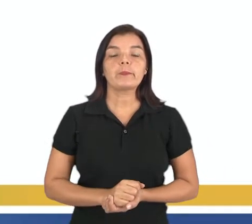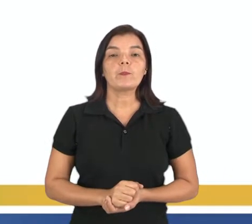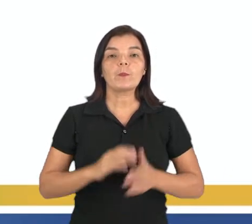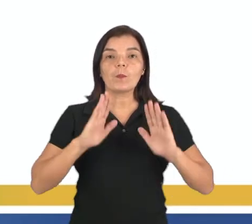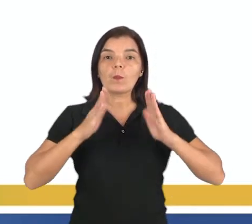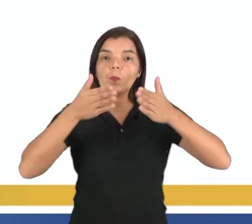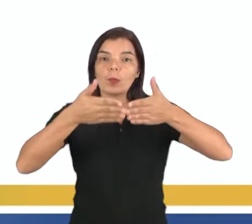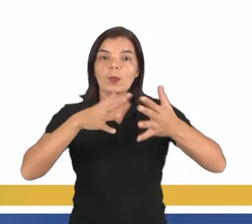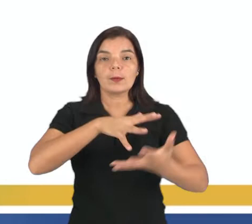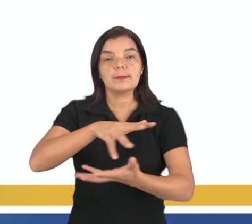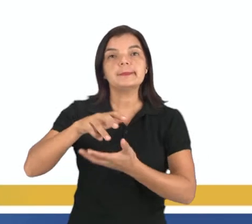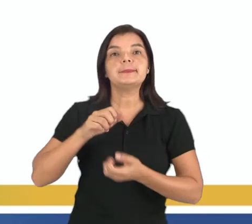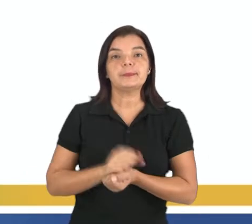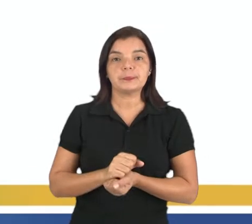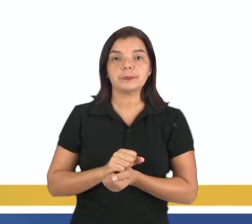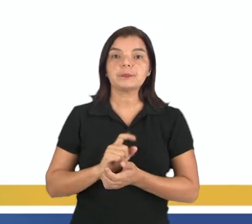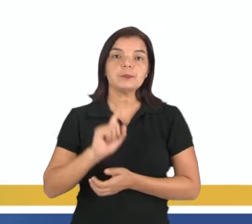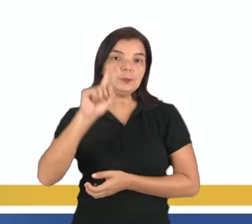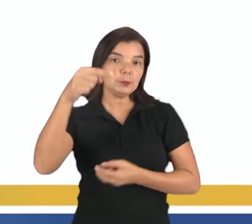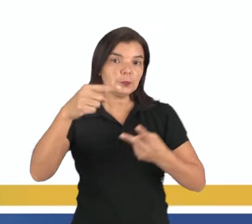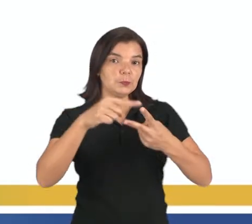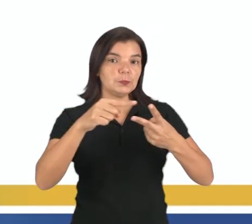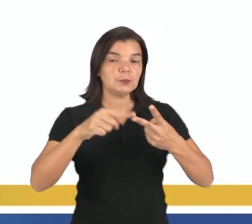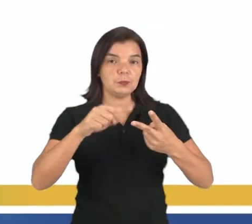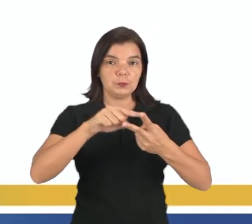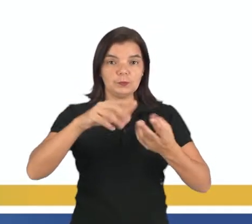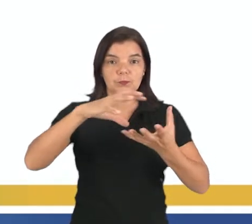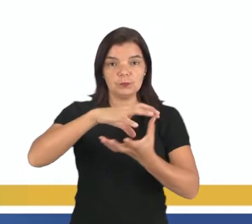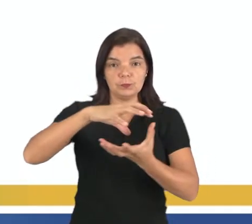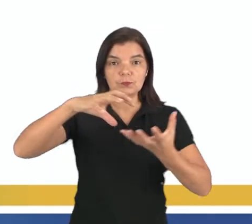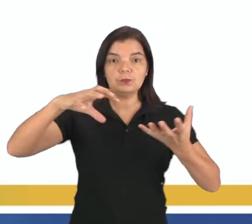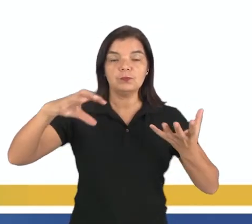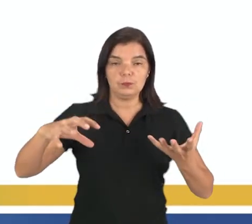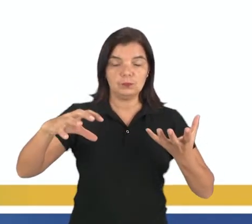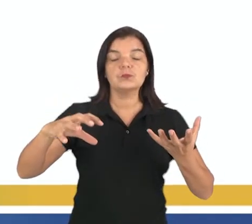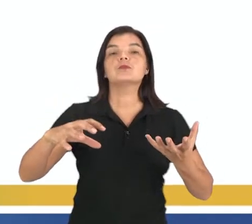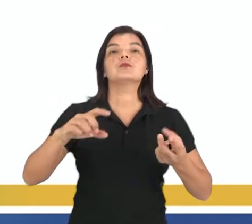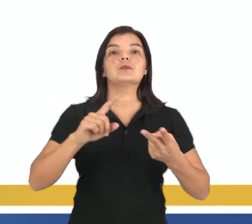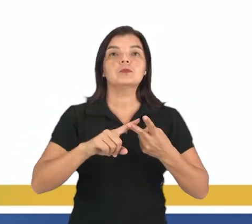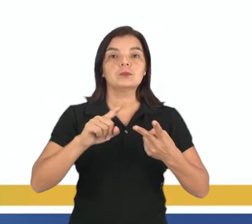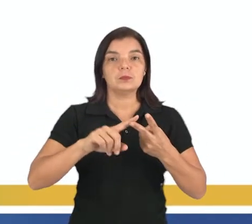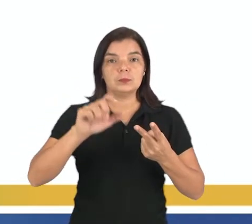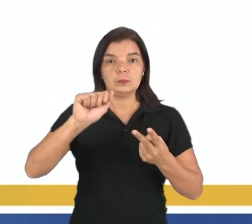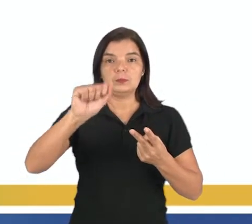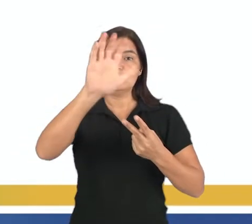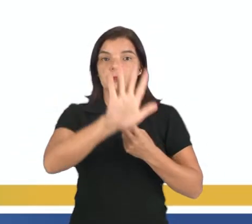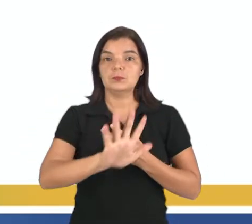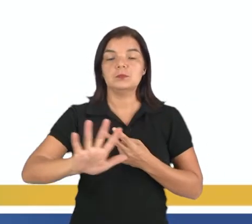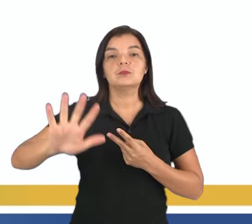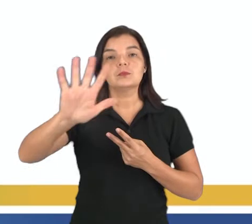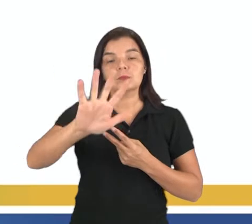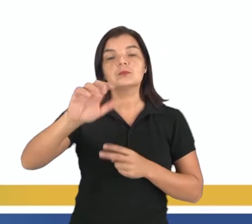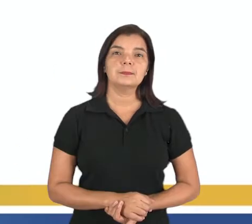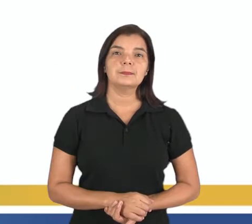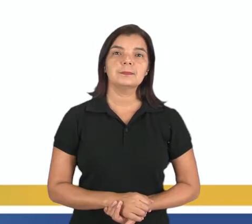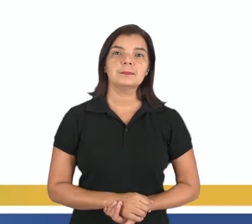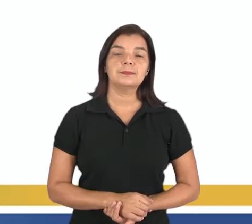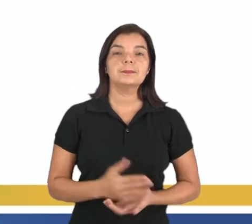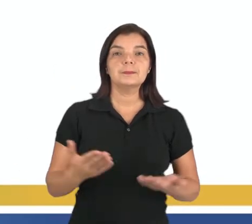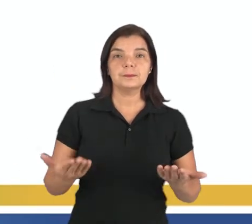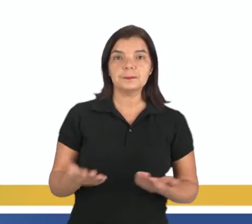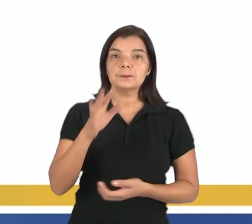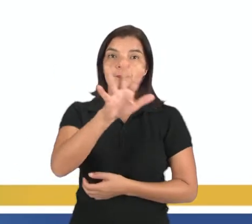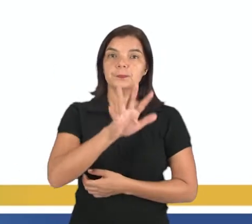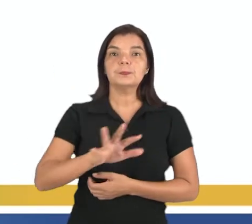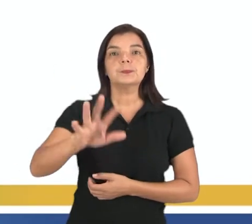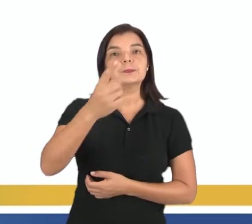centro do mundo. Então, os outros dois continentes que eram conhecidos na época eram a Ásia e a África. Aqui no